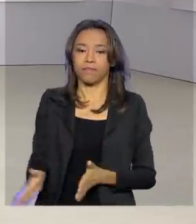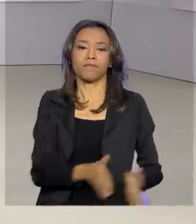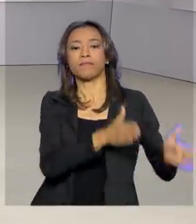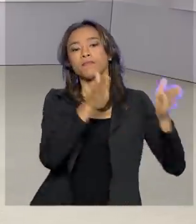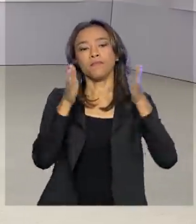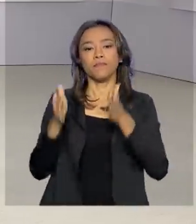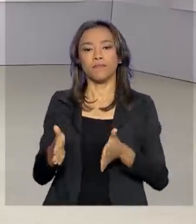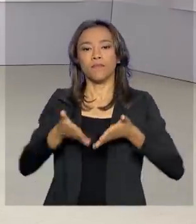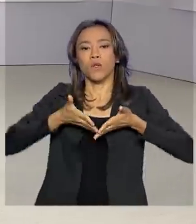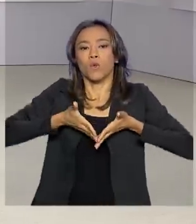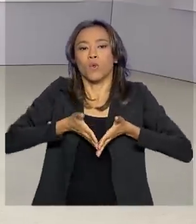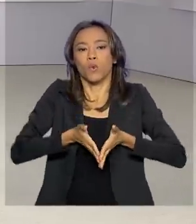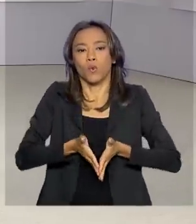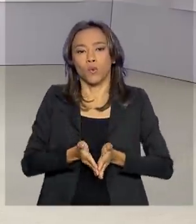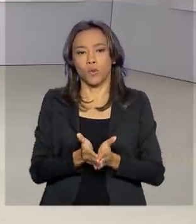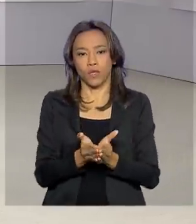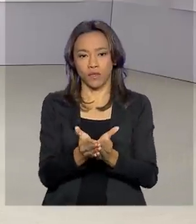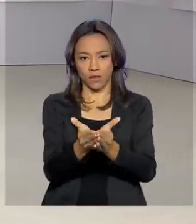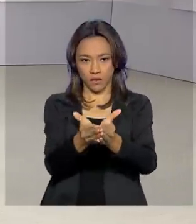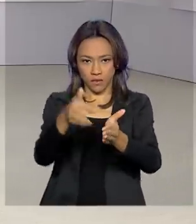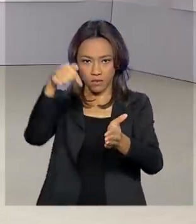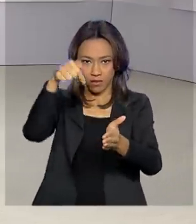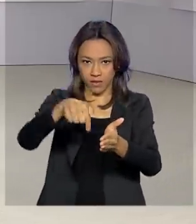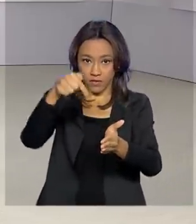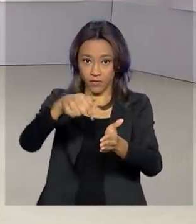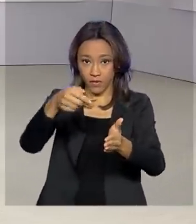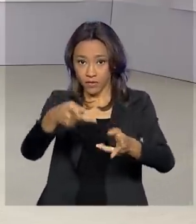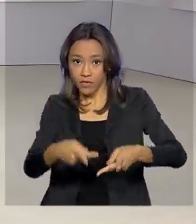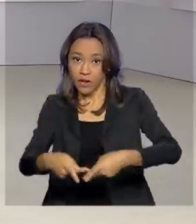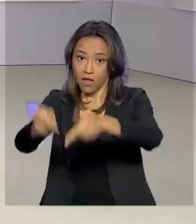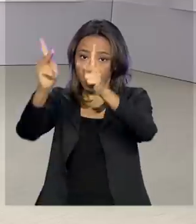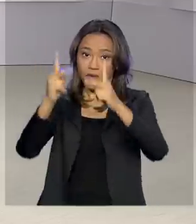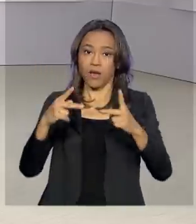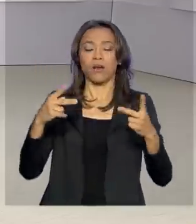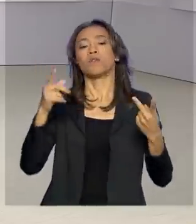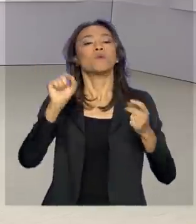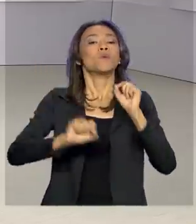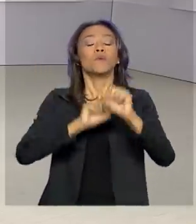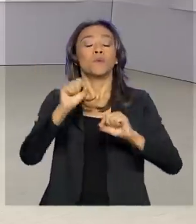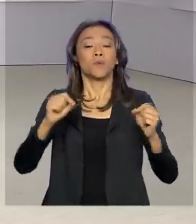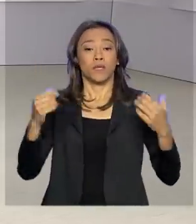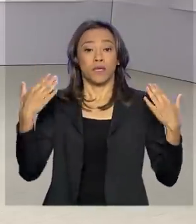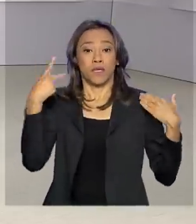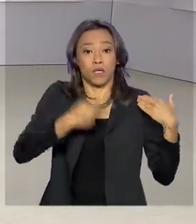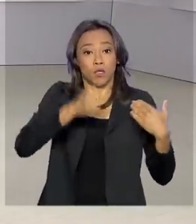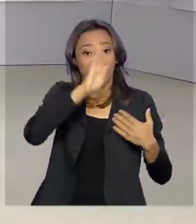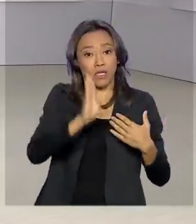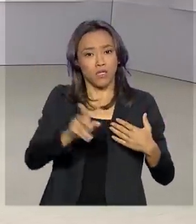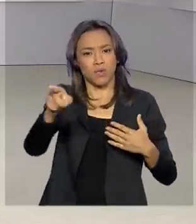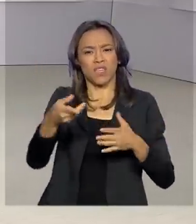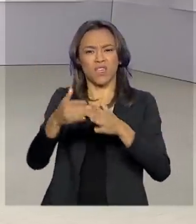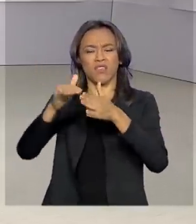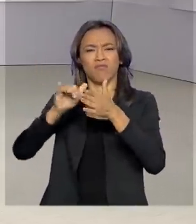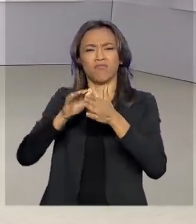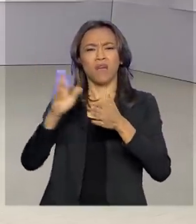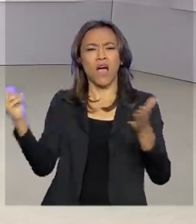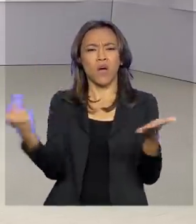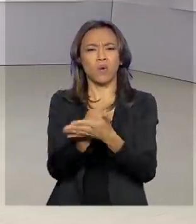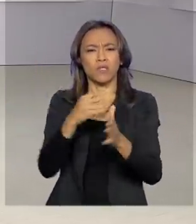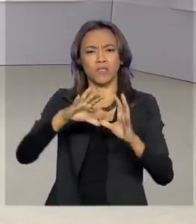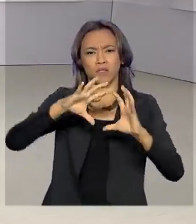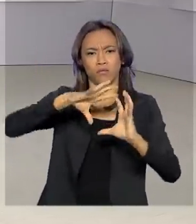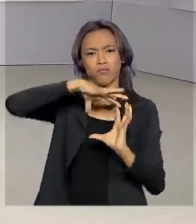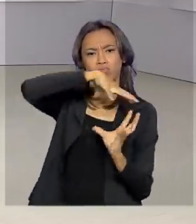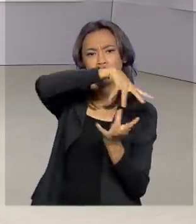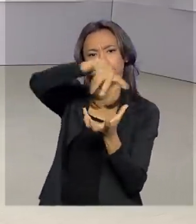navio polar Almirante Maximiano, enviado pelo Brasil até o Estreito de Drake, local da possível queda do avião Hércules C